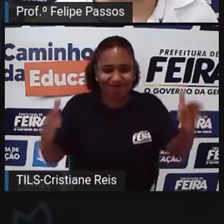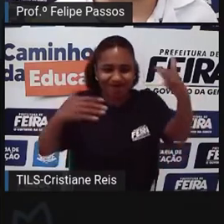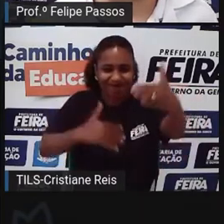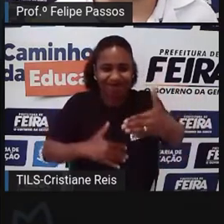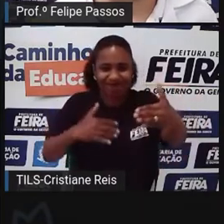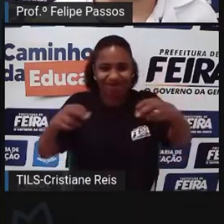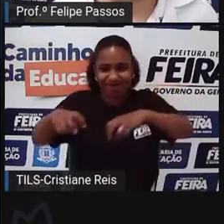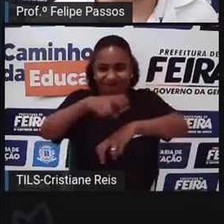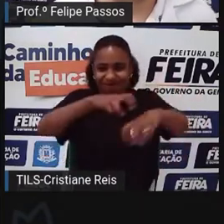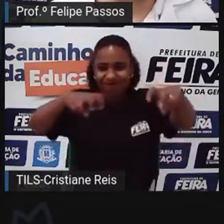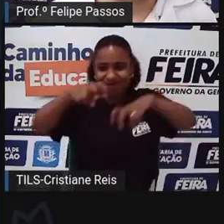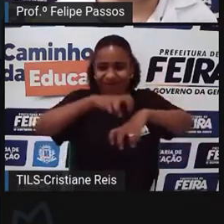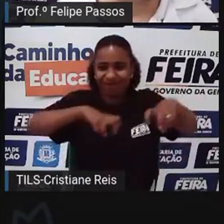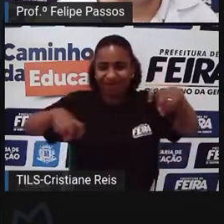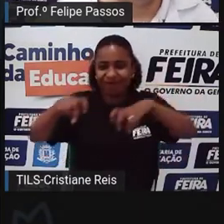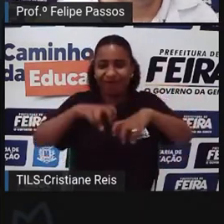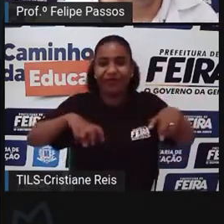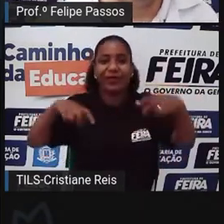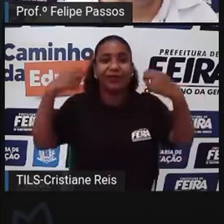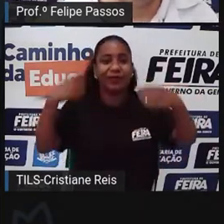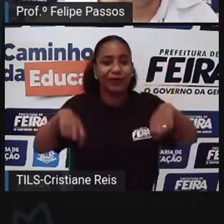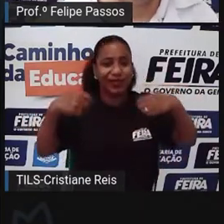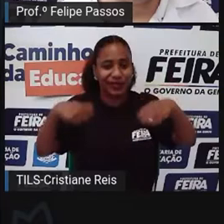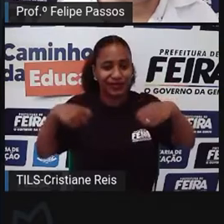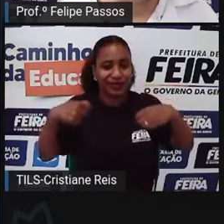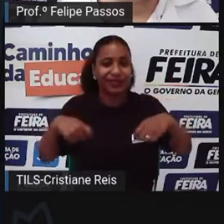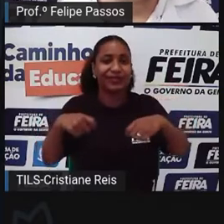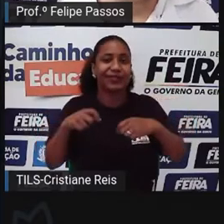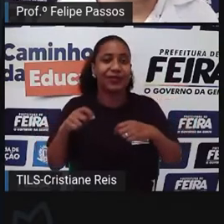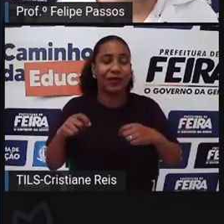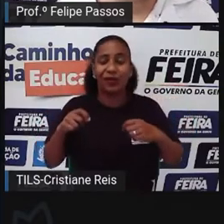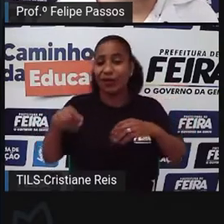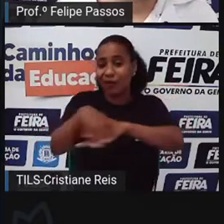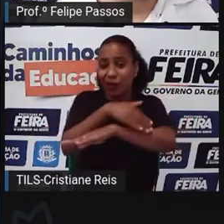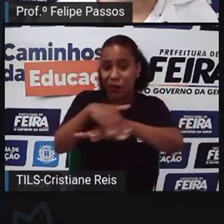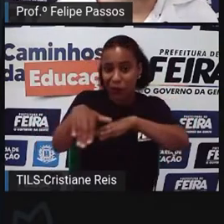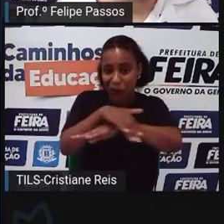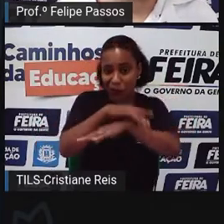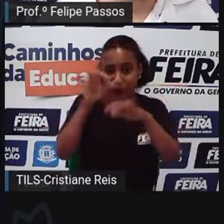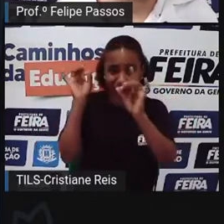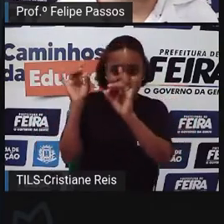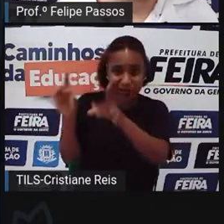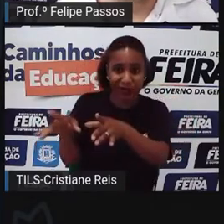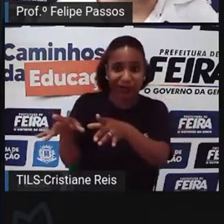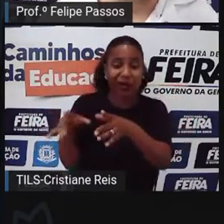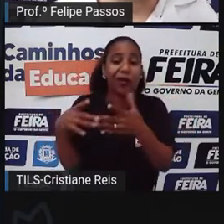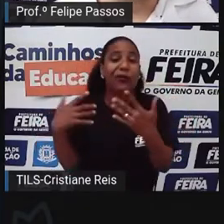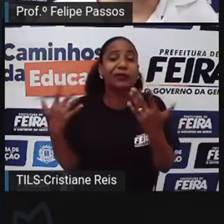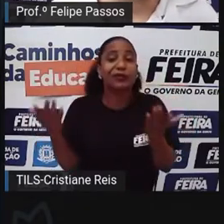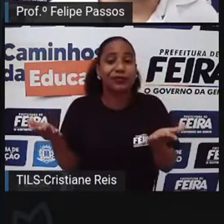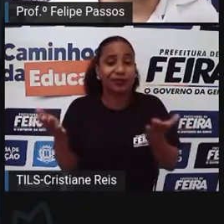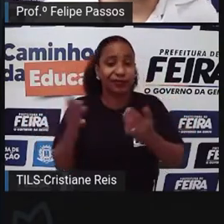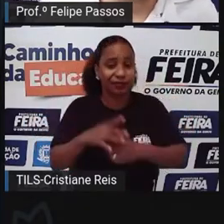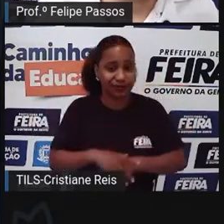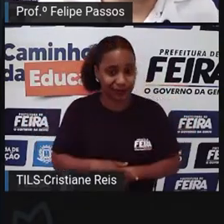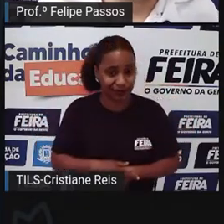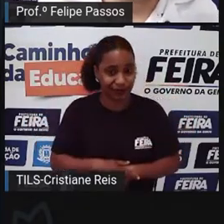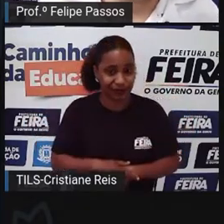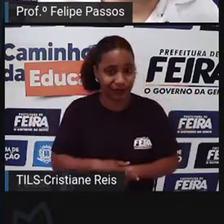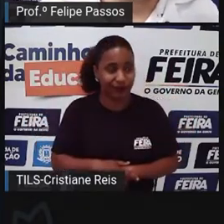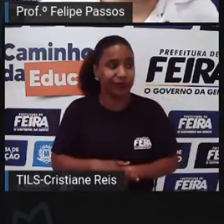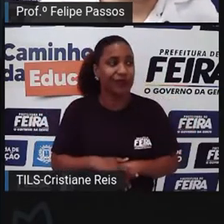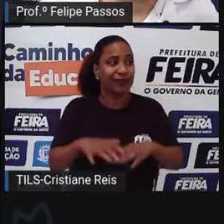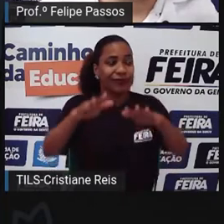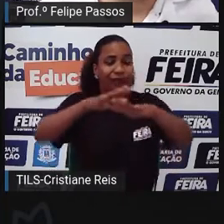Seríssimo Porque essas pessoas Oecem Para onde vão esses animais Para a rua Né? Então eles No espaço